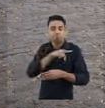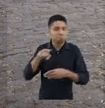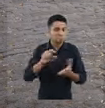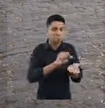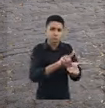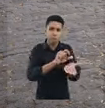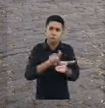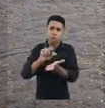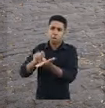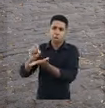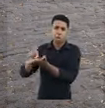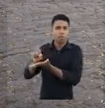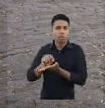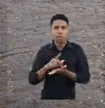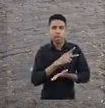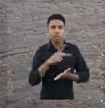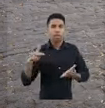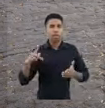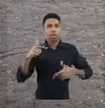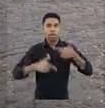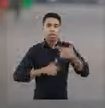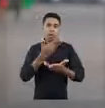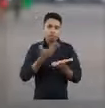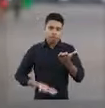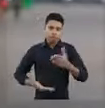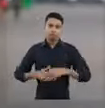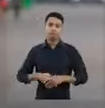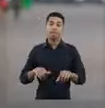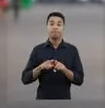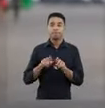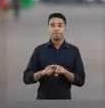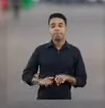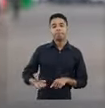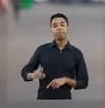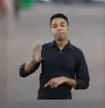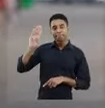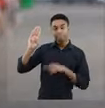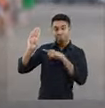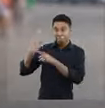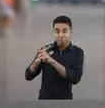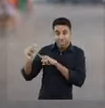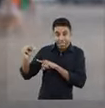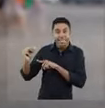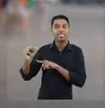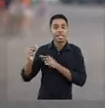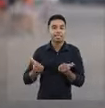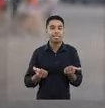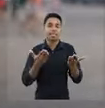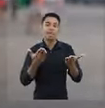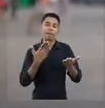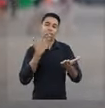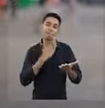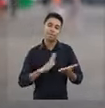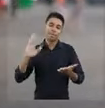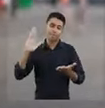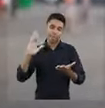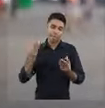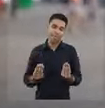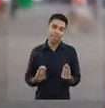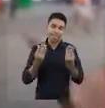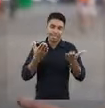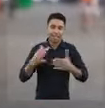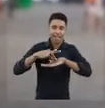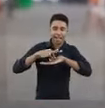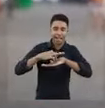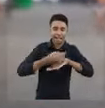haveria uma dispensa em massa e todos perderiam os seus empregos. Houve também a promessa de concessão de benefícios, tendo o proprietário prometido